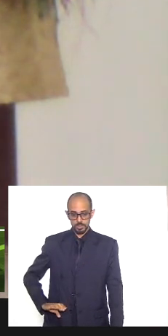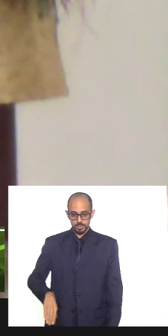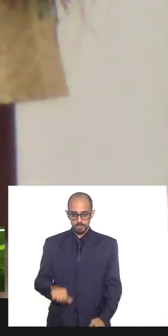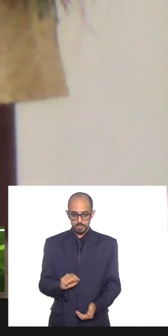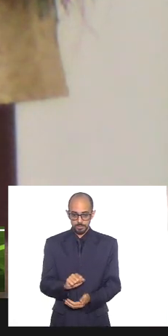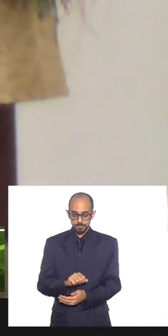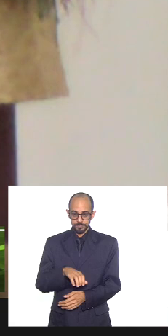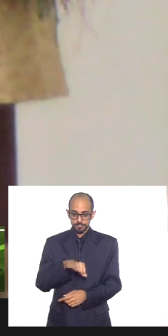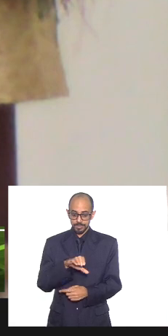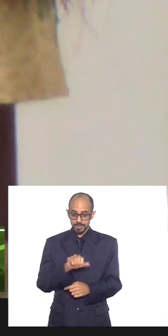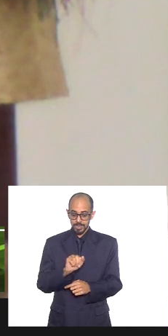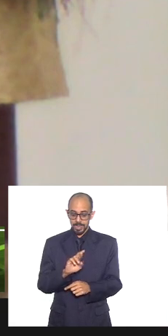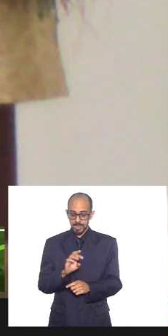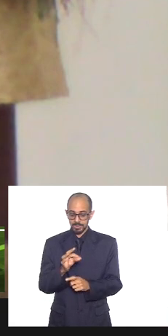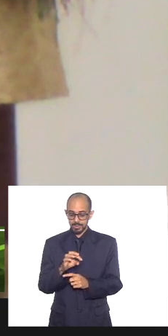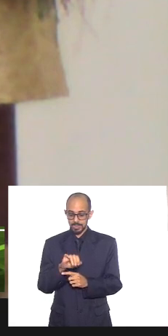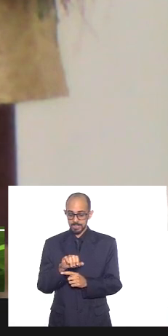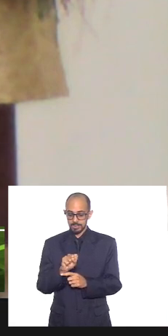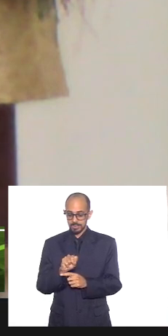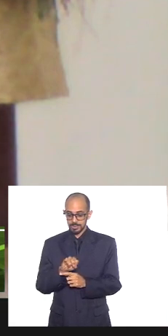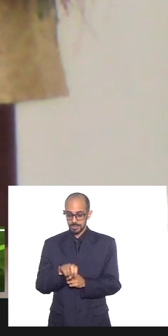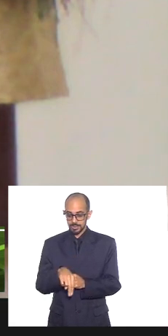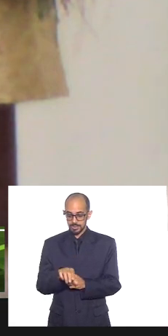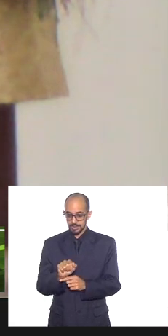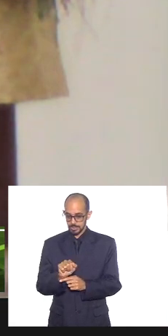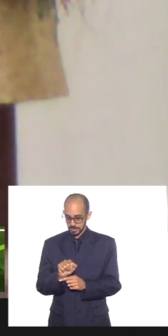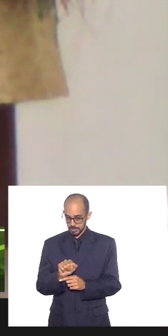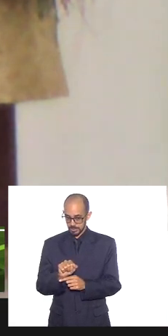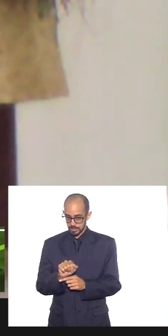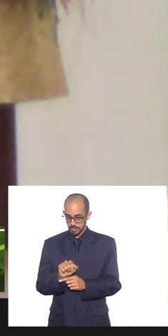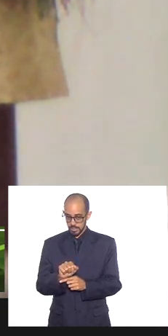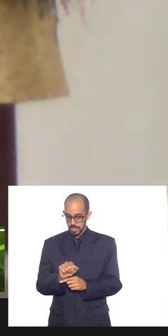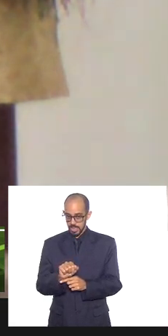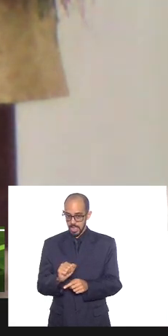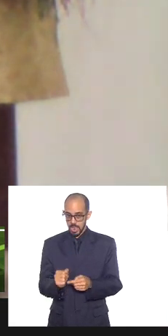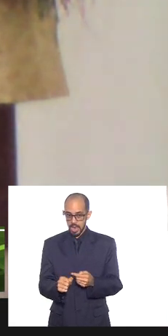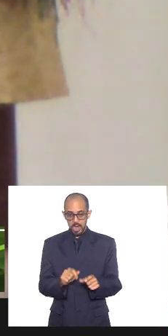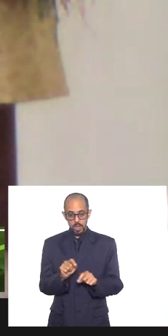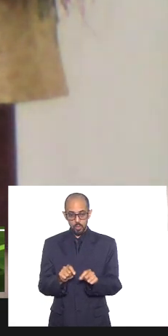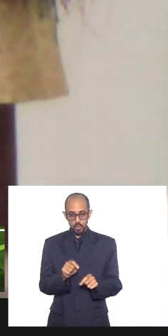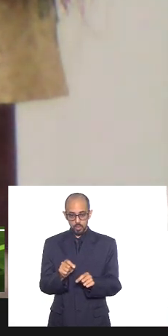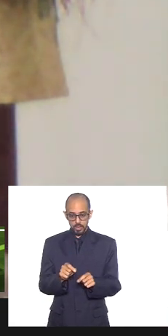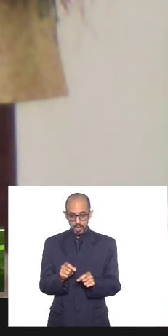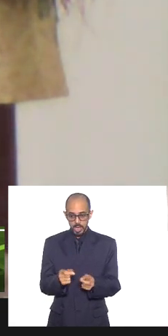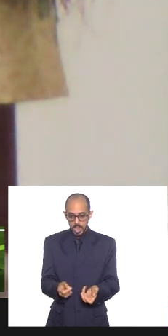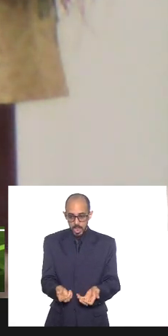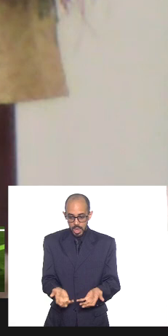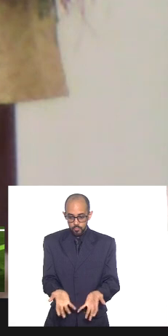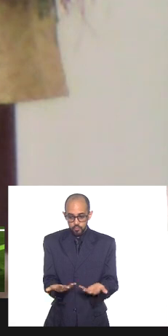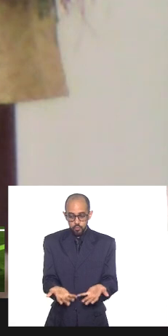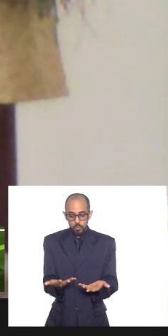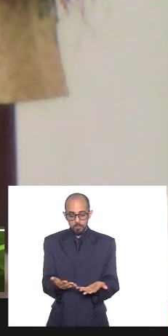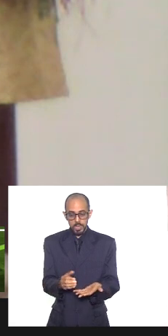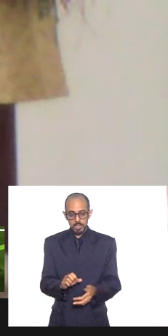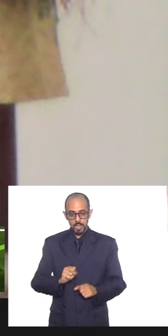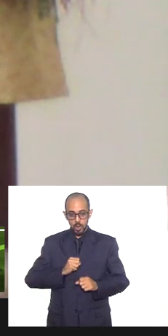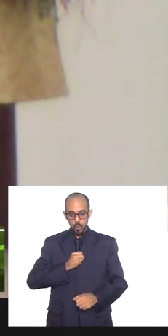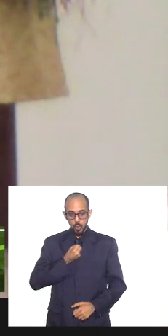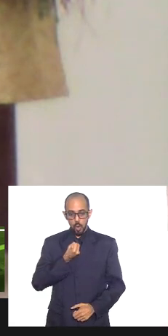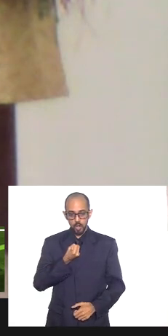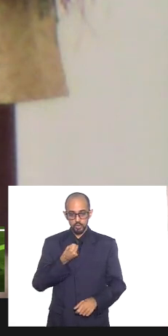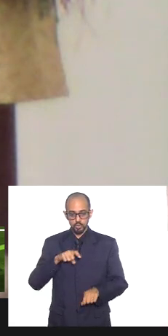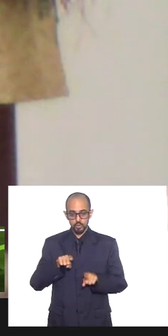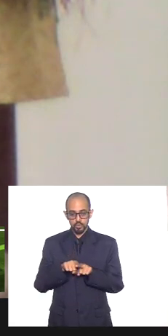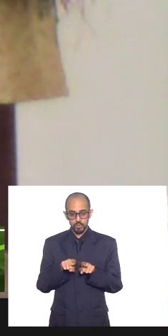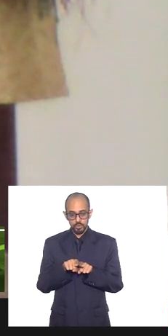cartesiana ela vai nessa dimensão ela alimenta o ódio ela alimenta a